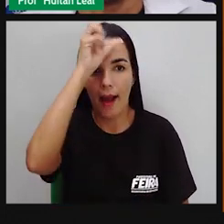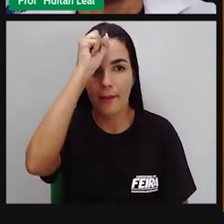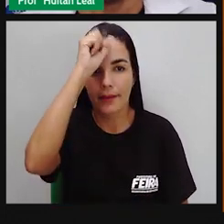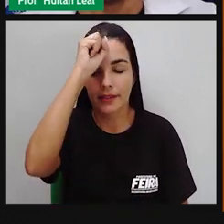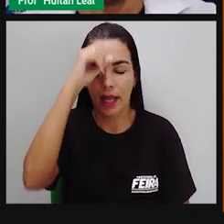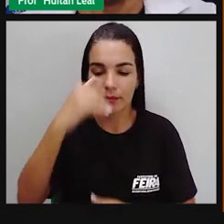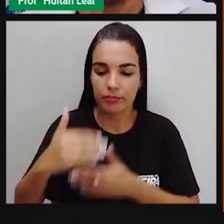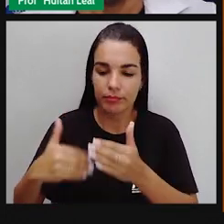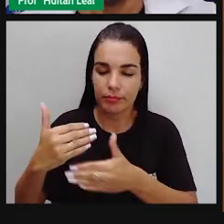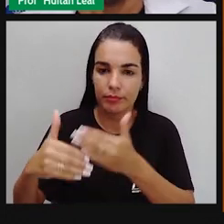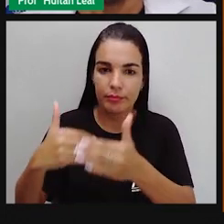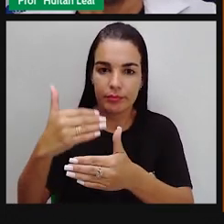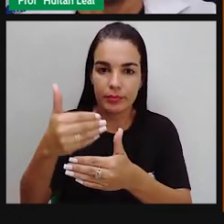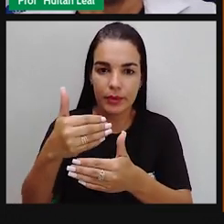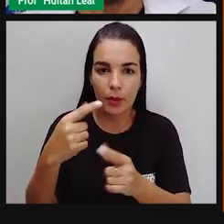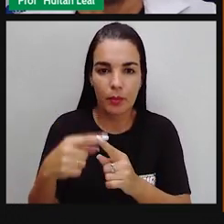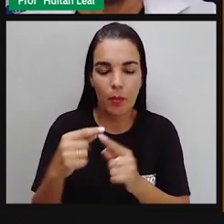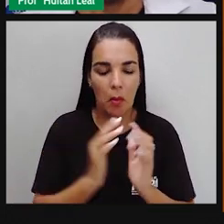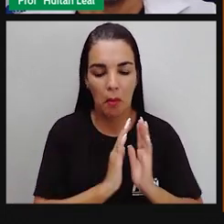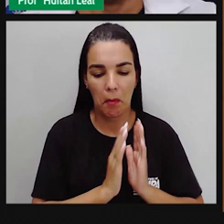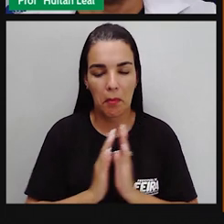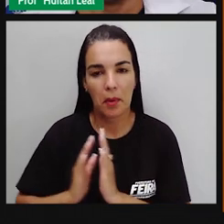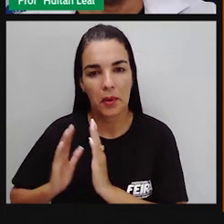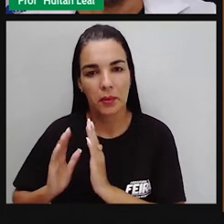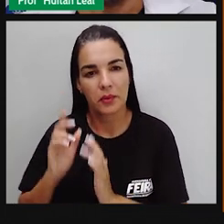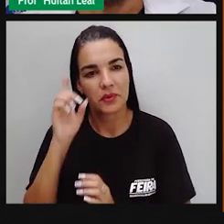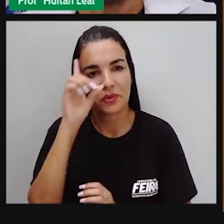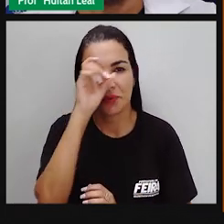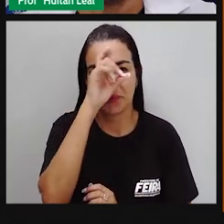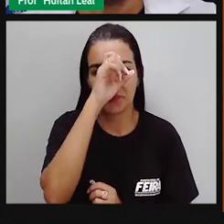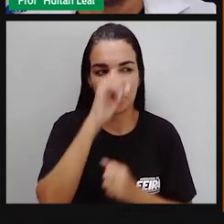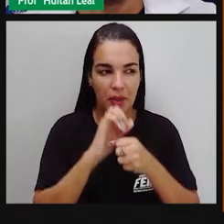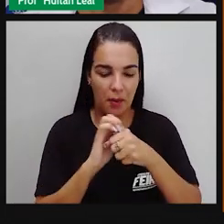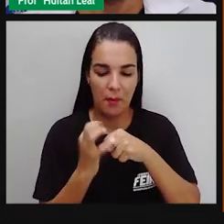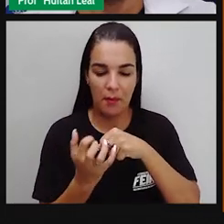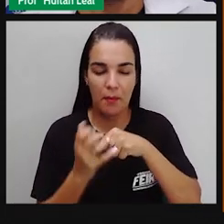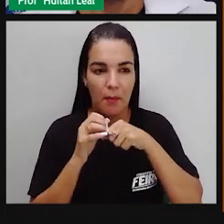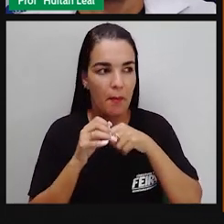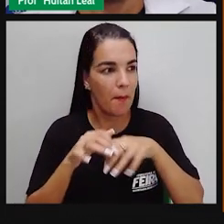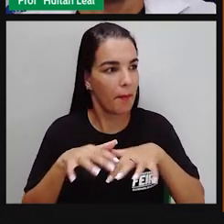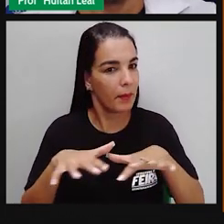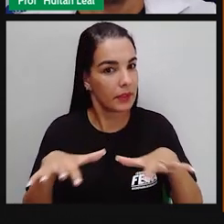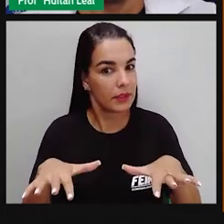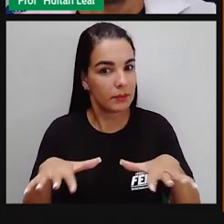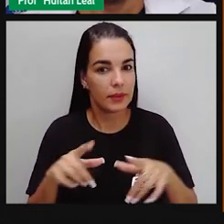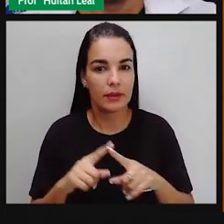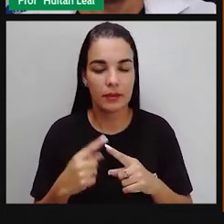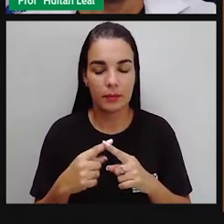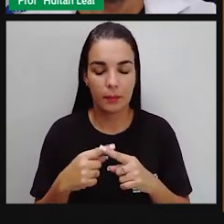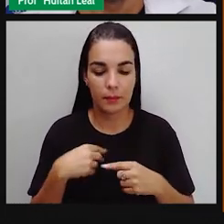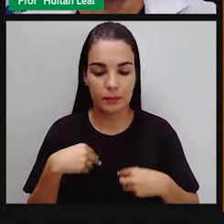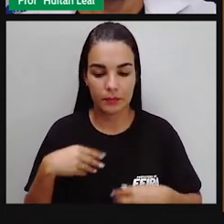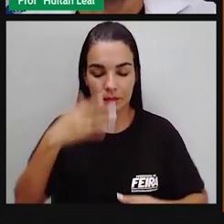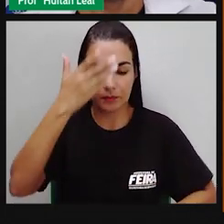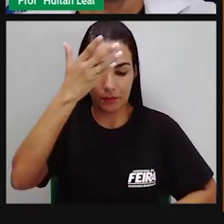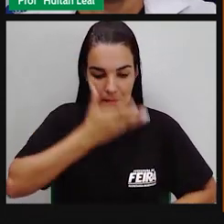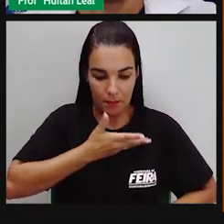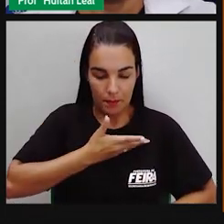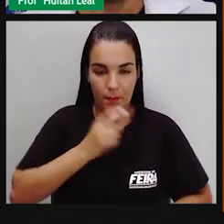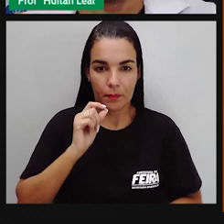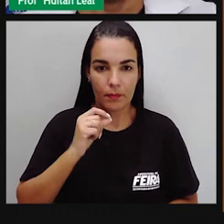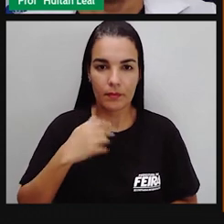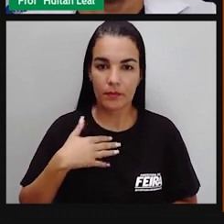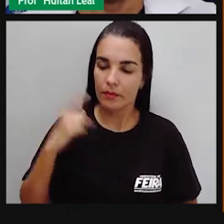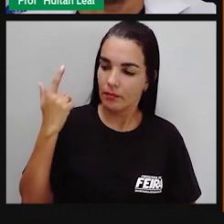aprendizado nesse período complicado de pandemia. Quanto à minha aparência física, eu